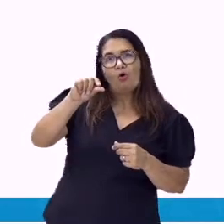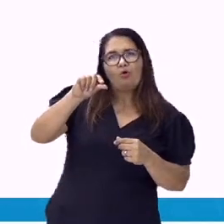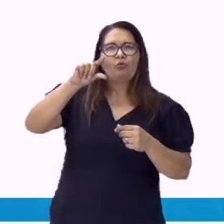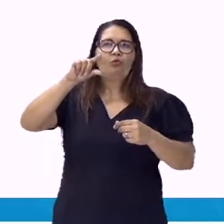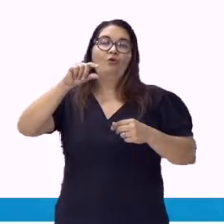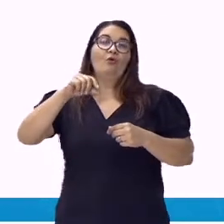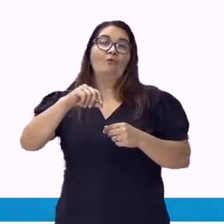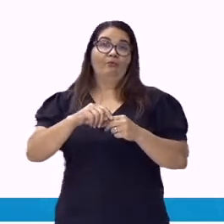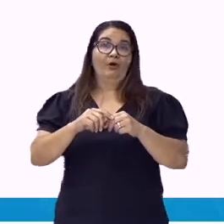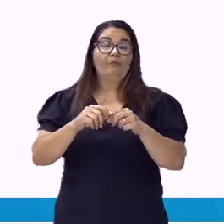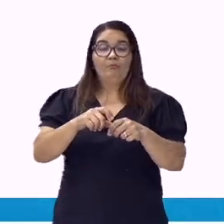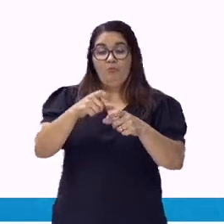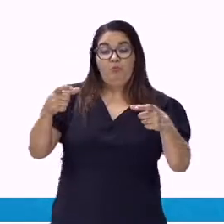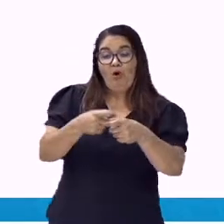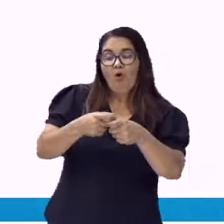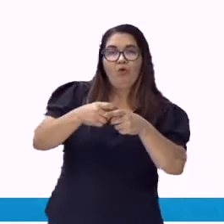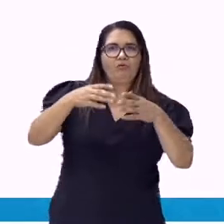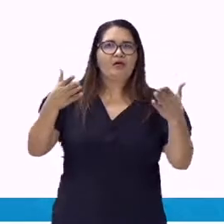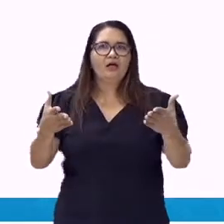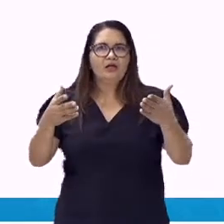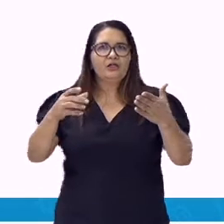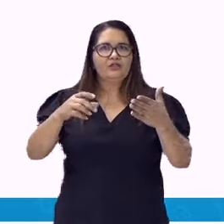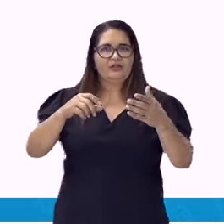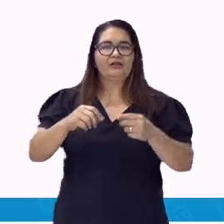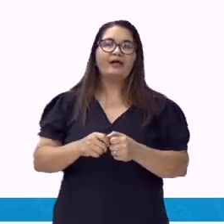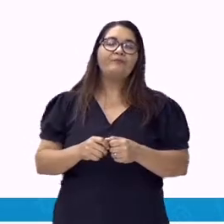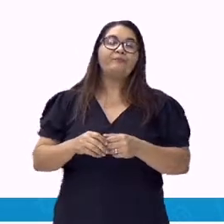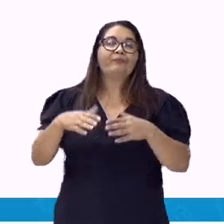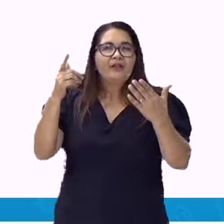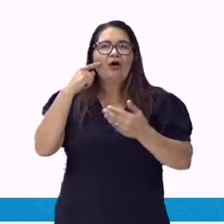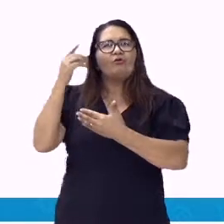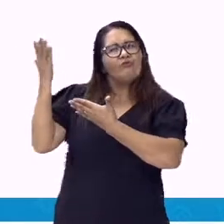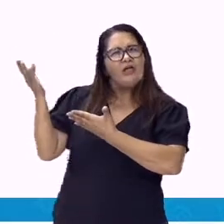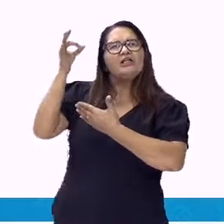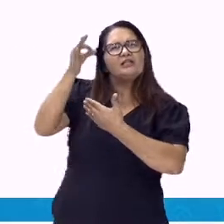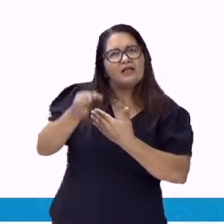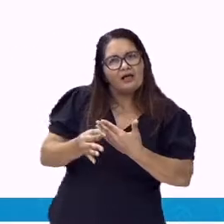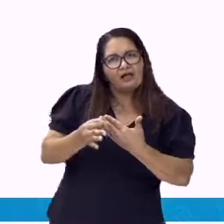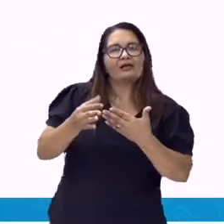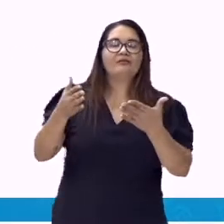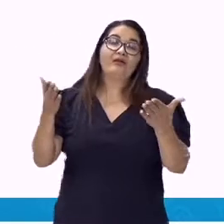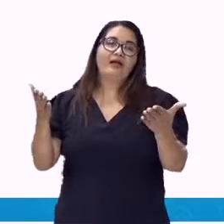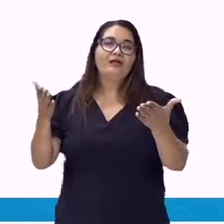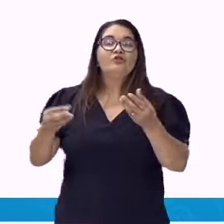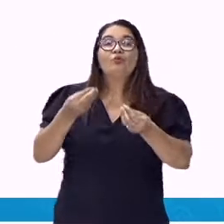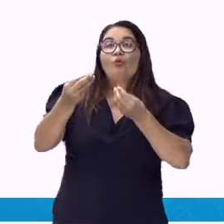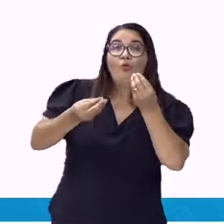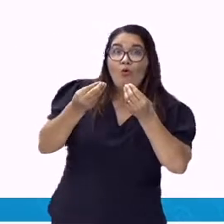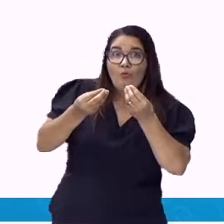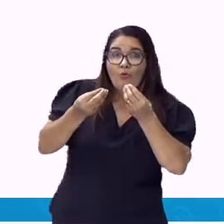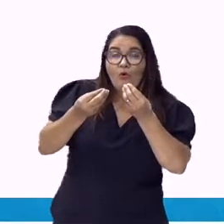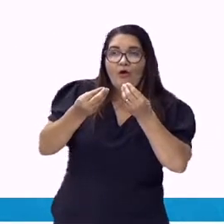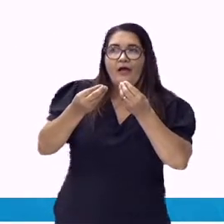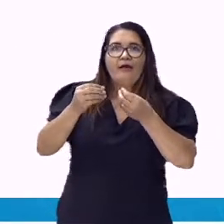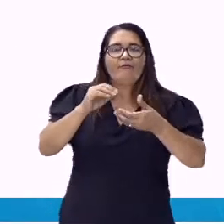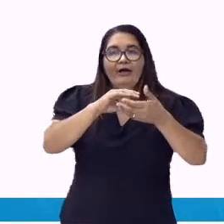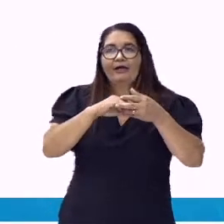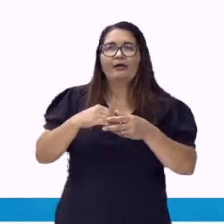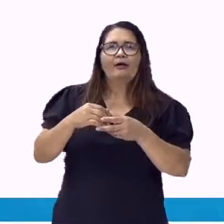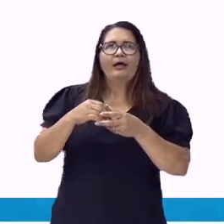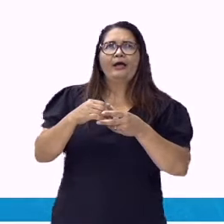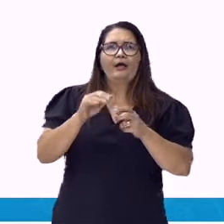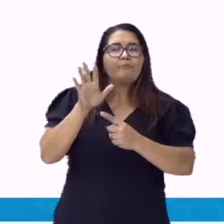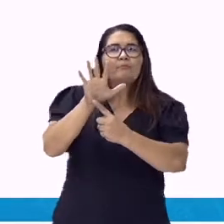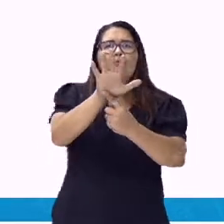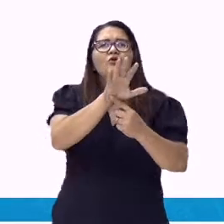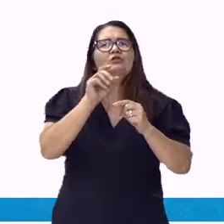poucos. Pouca, poucas. Certos, certos. Certa, certas. Vário, vários.